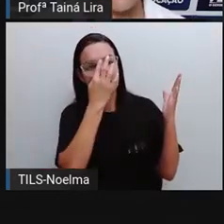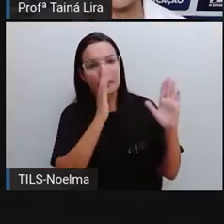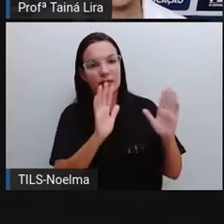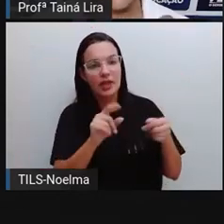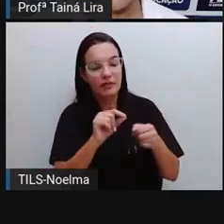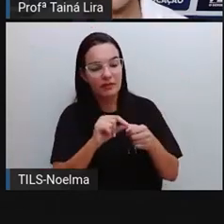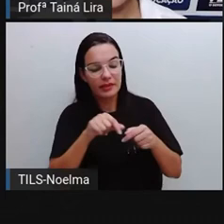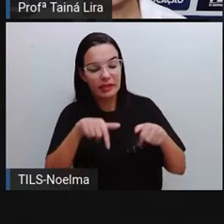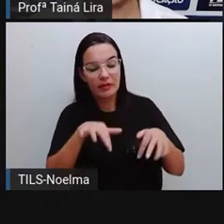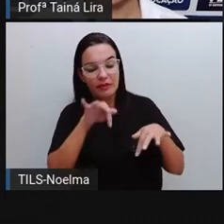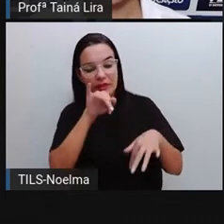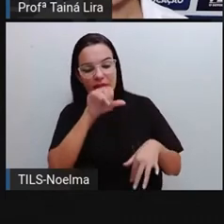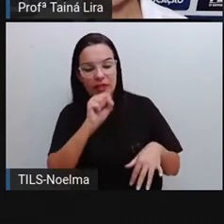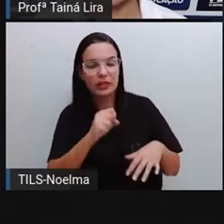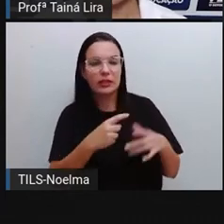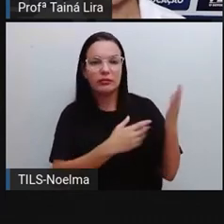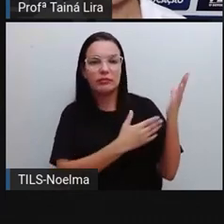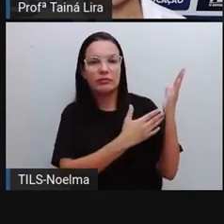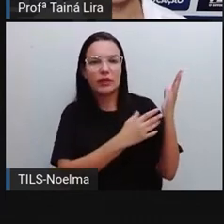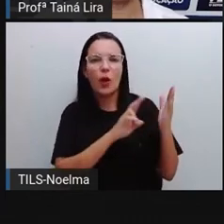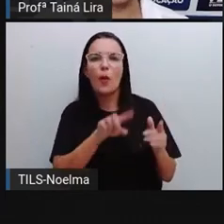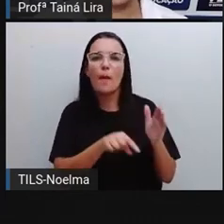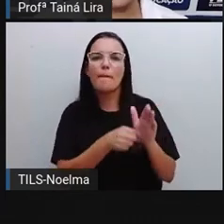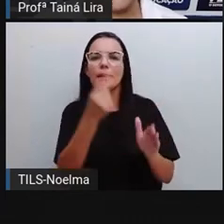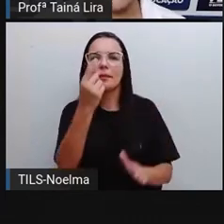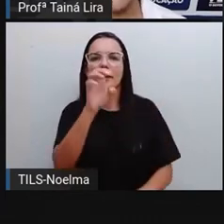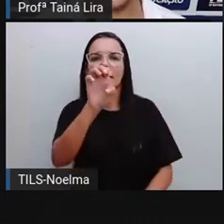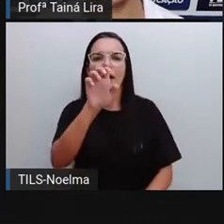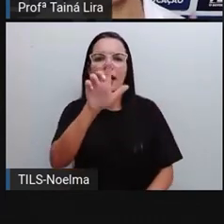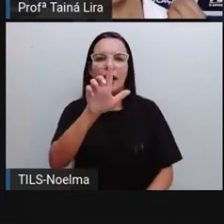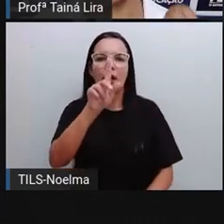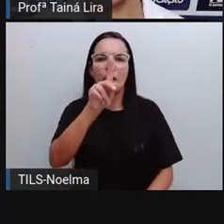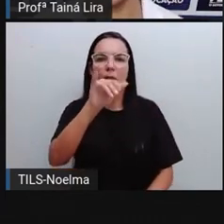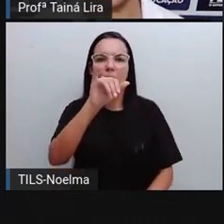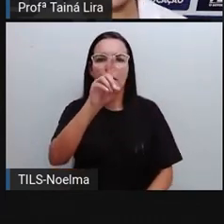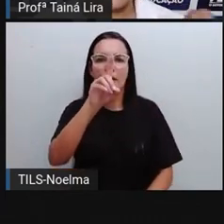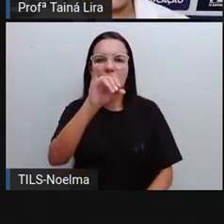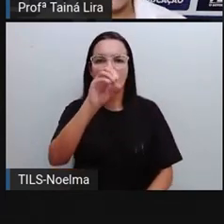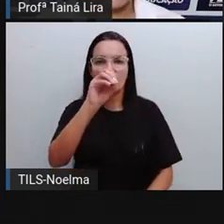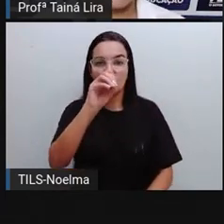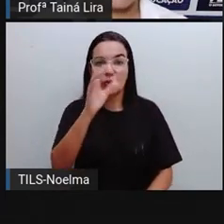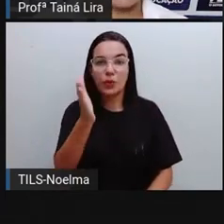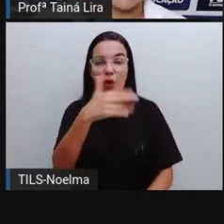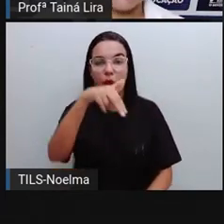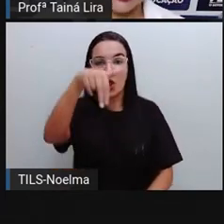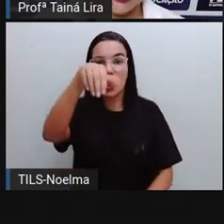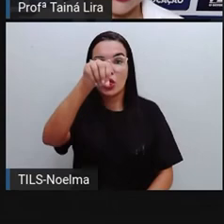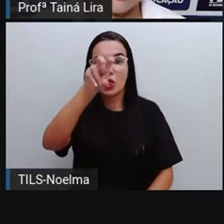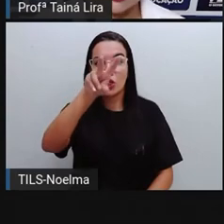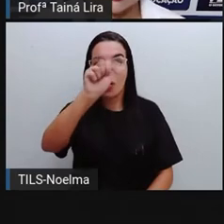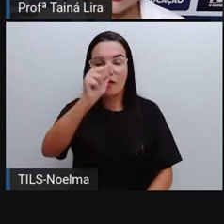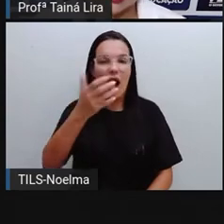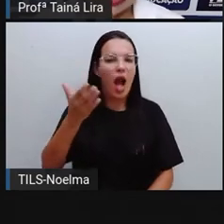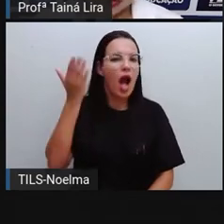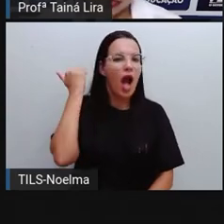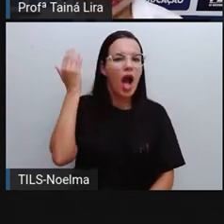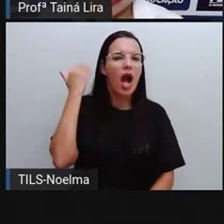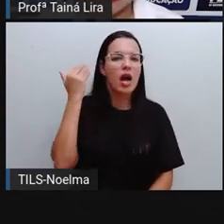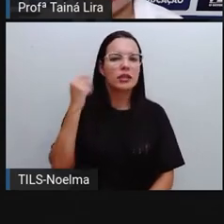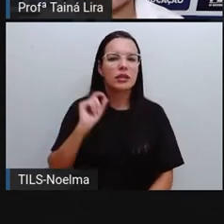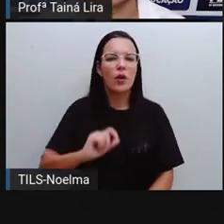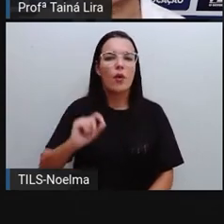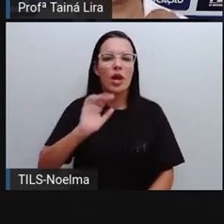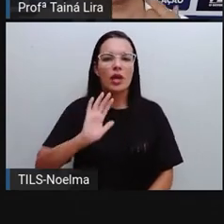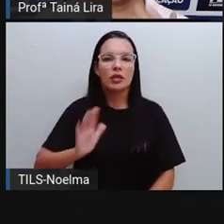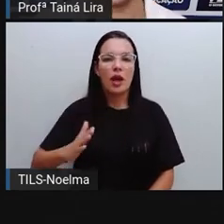Santana, tá? Então, olha lá, o primeiro, eu pedi o Nova, ele primeiro foi intendente, que era um cargo que tinha antes do cargo de